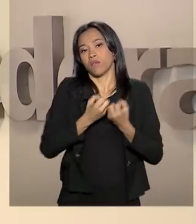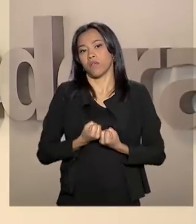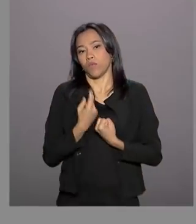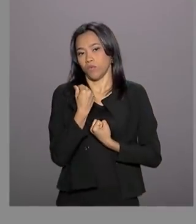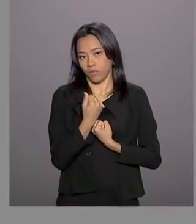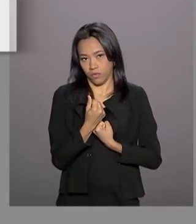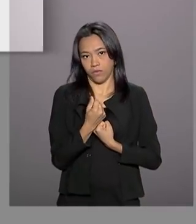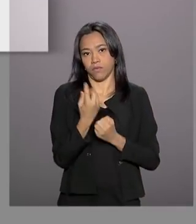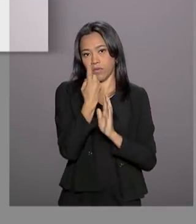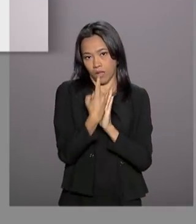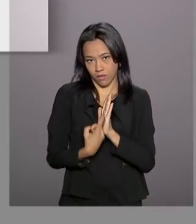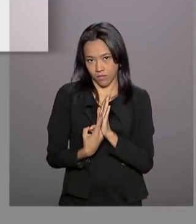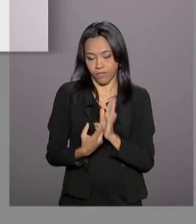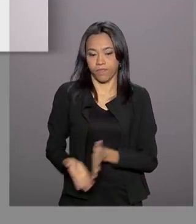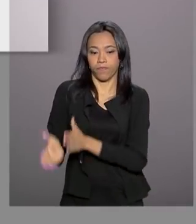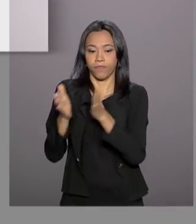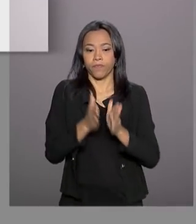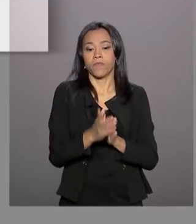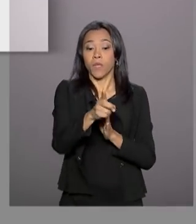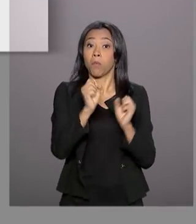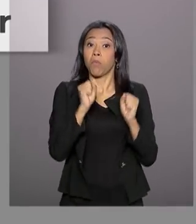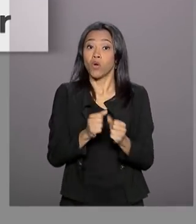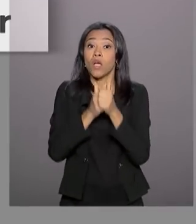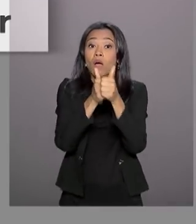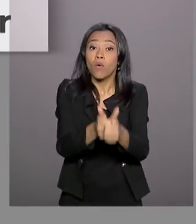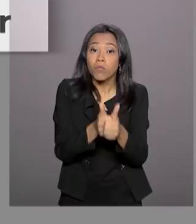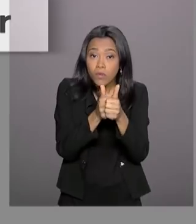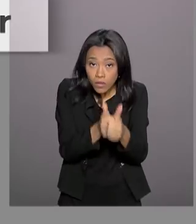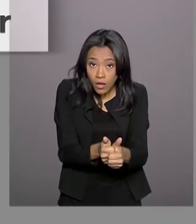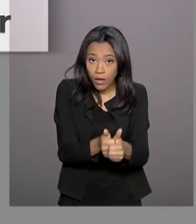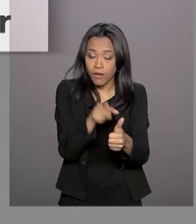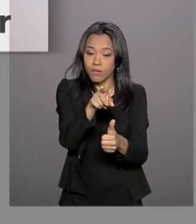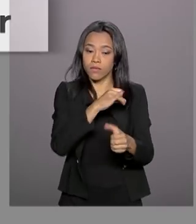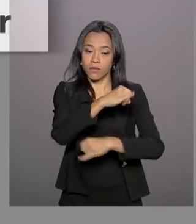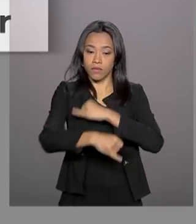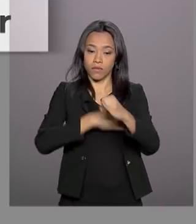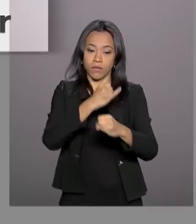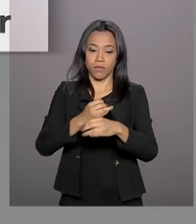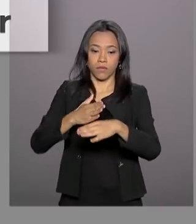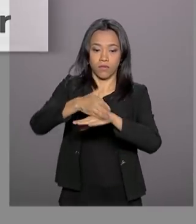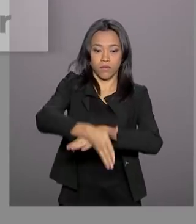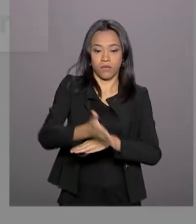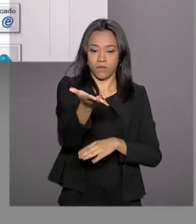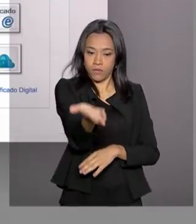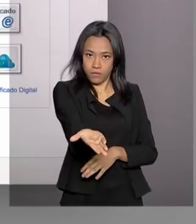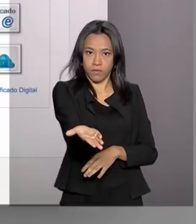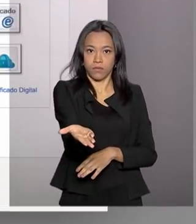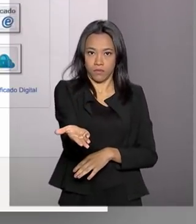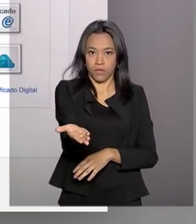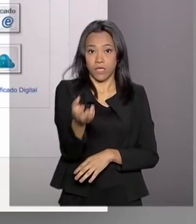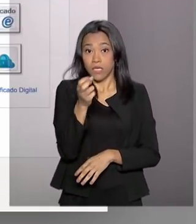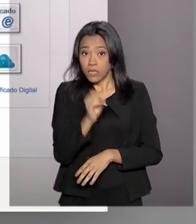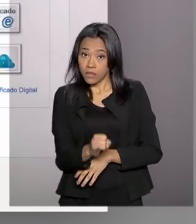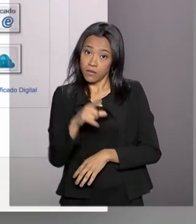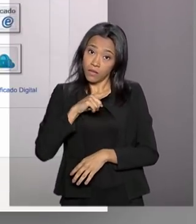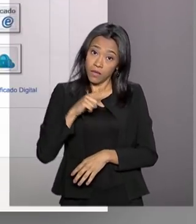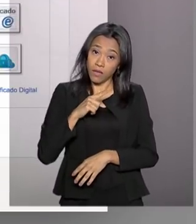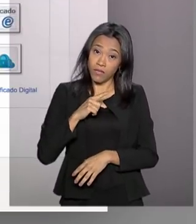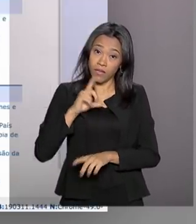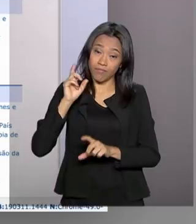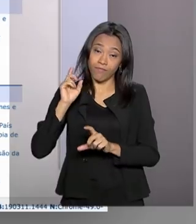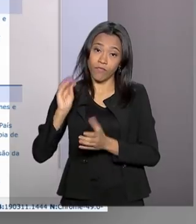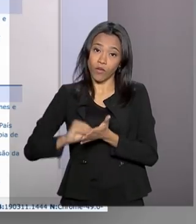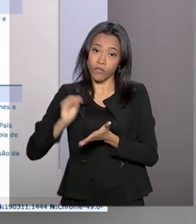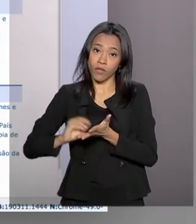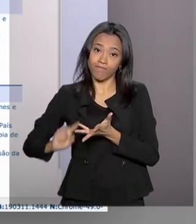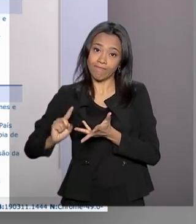declaração. O contribuinte pode acompanhar o processamento da declaração na página da Receita na internet. Se tiver alguma pendência,